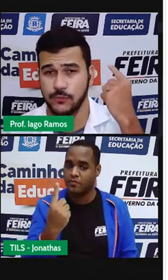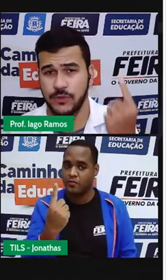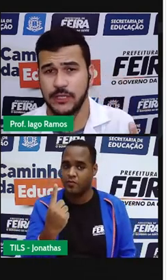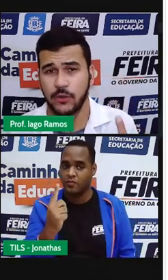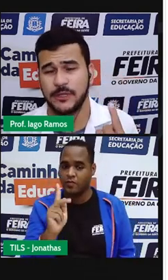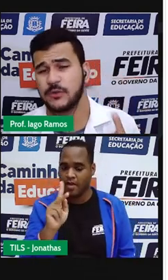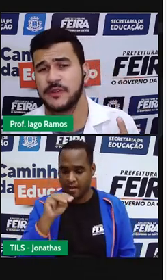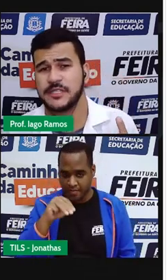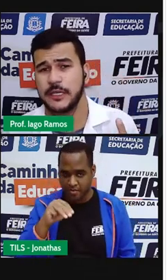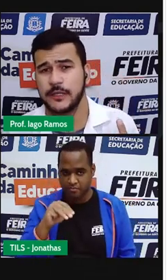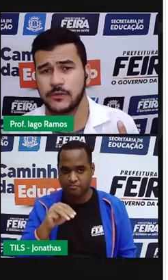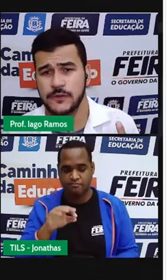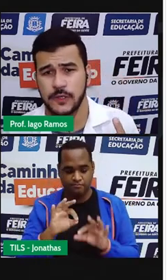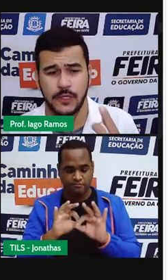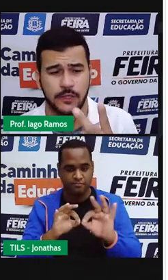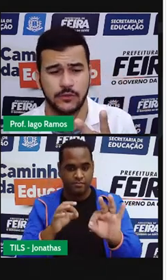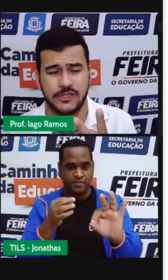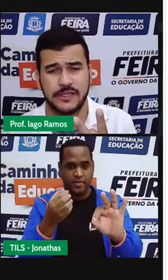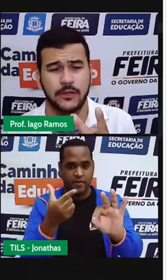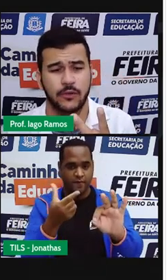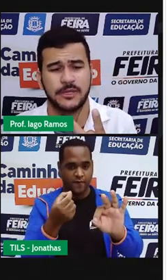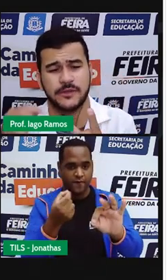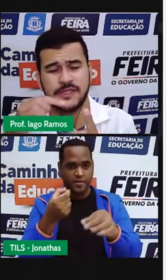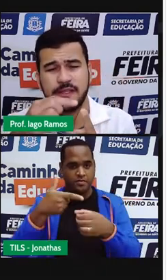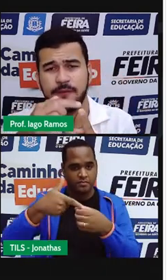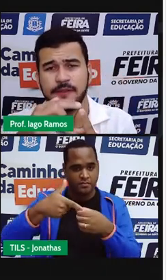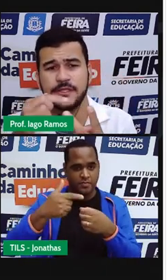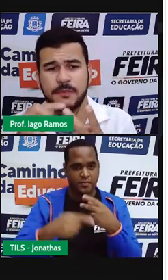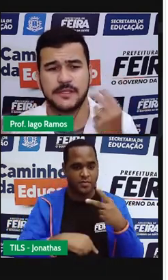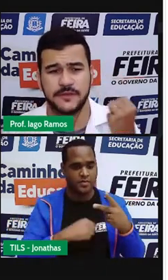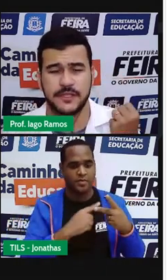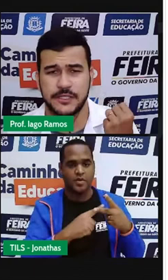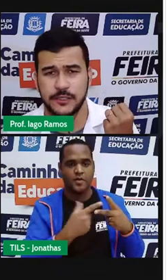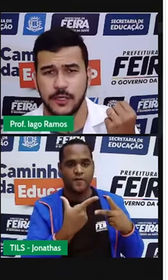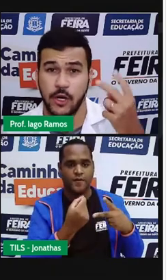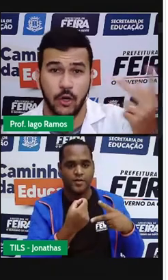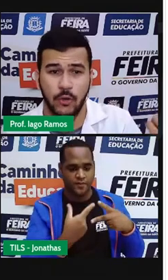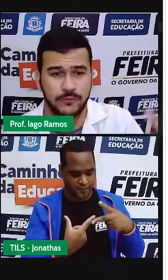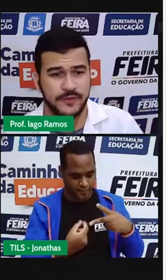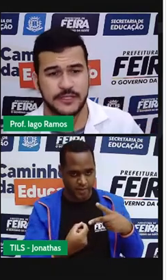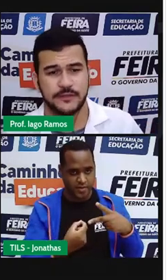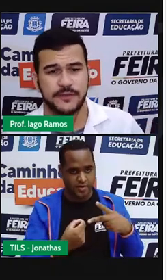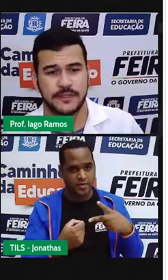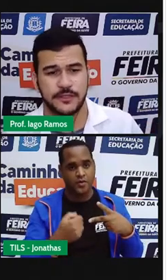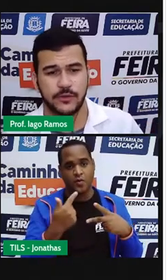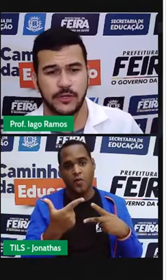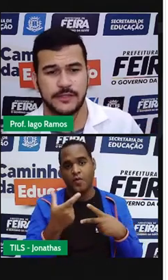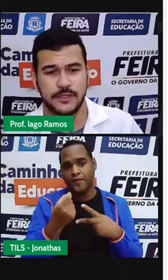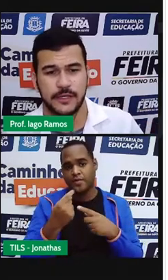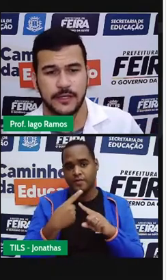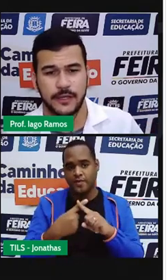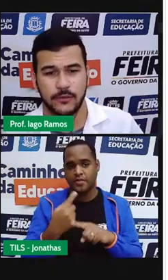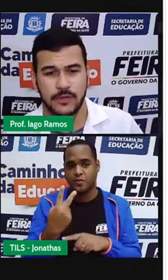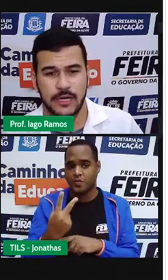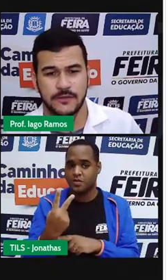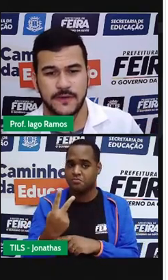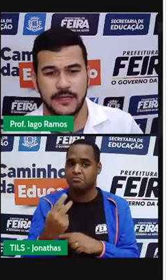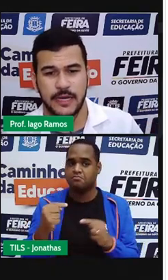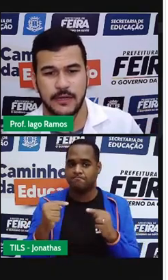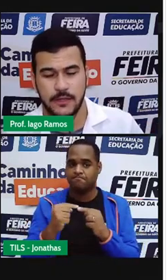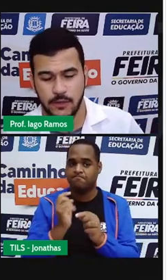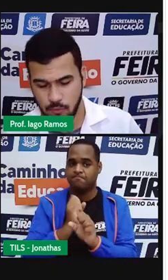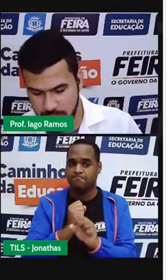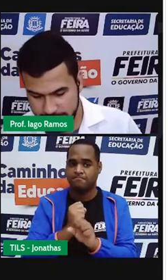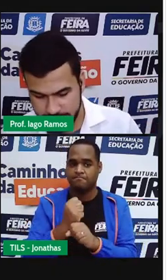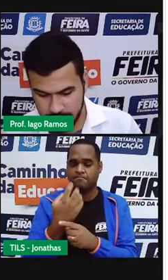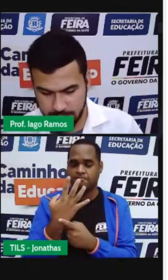aliás, um quilômetro, 20 litros, dois quilômetros vai ser 20 mais 20, ou 20 vezes 2, que no caso vai